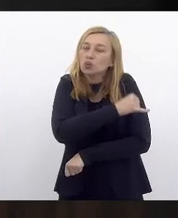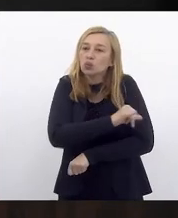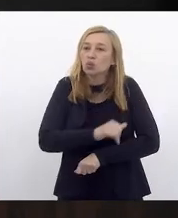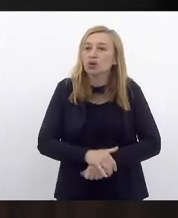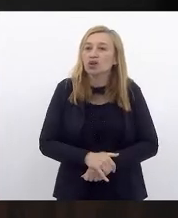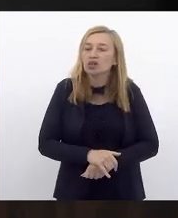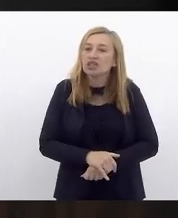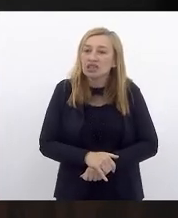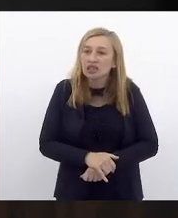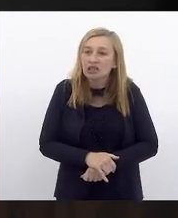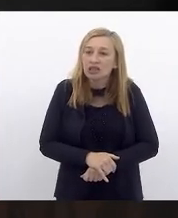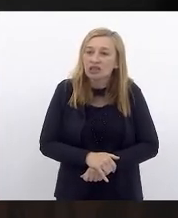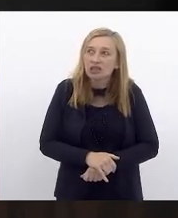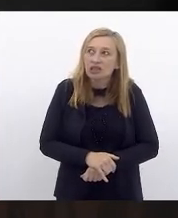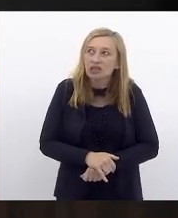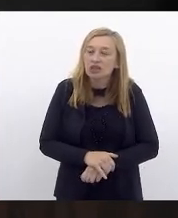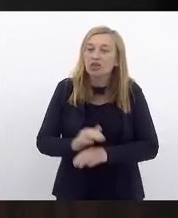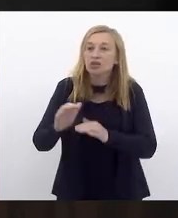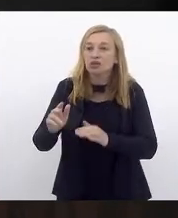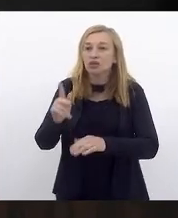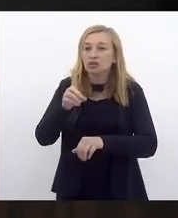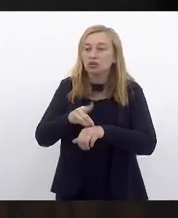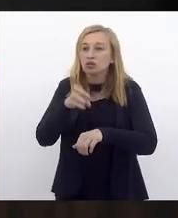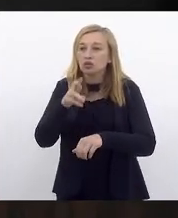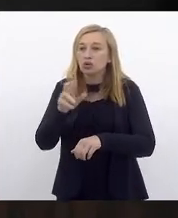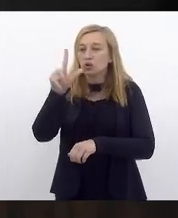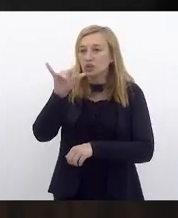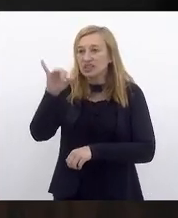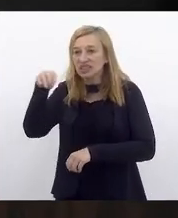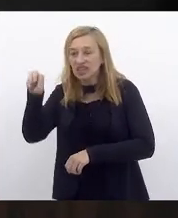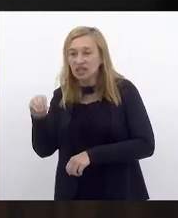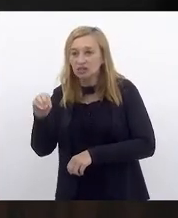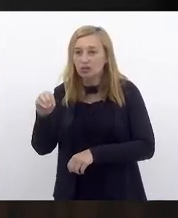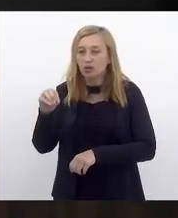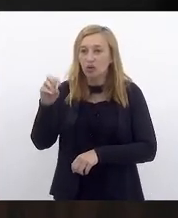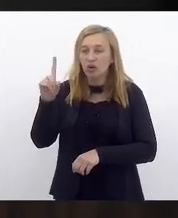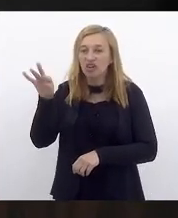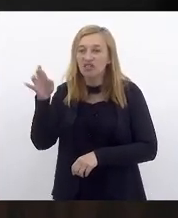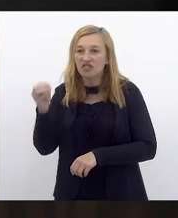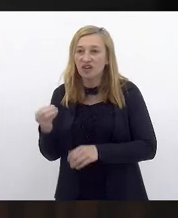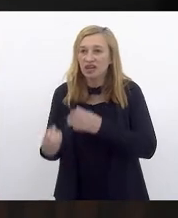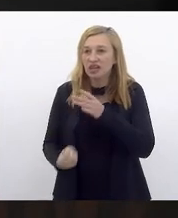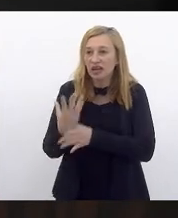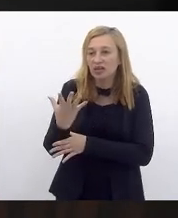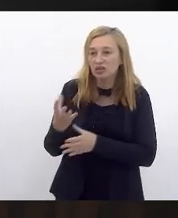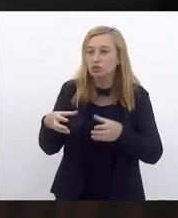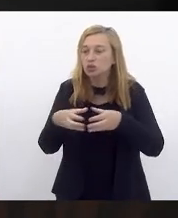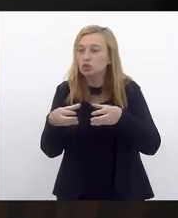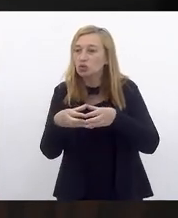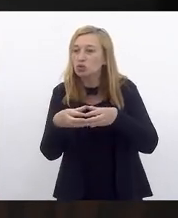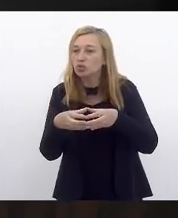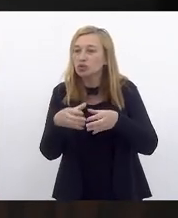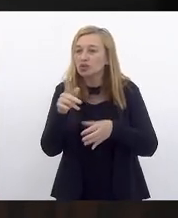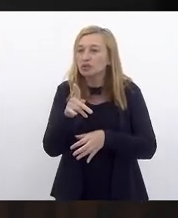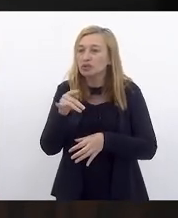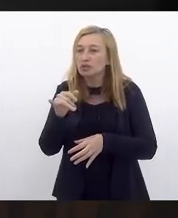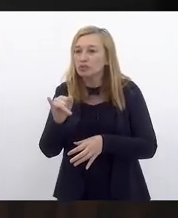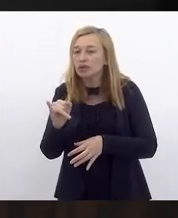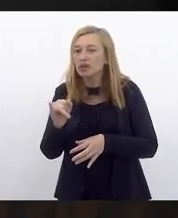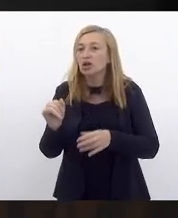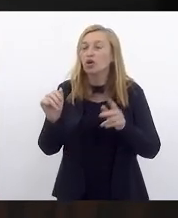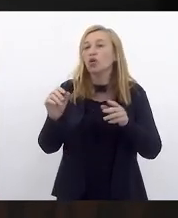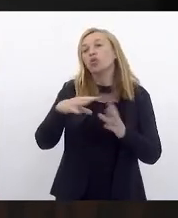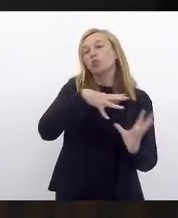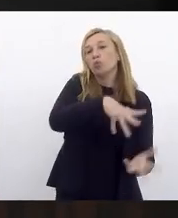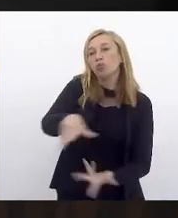ao ilustríssimo doutor Luciano Oliveira Aragão, fundador do grupo de paz Mundo Azul.